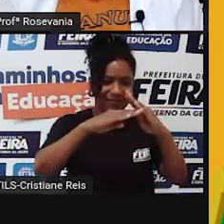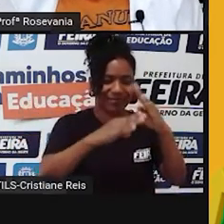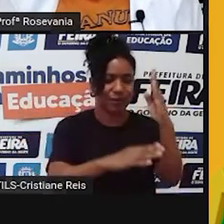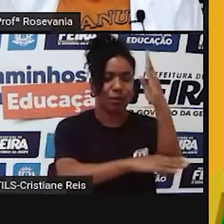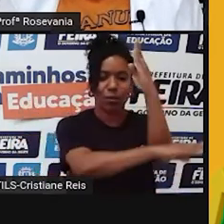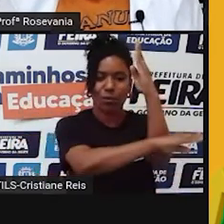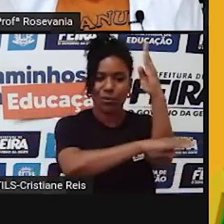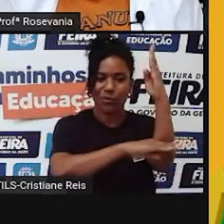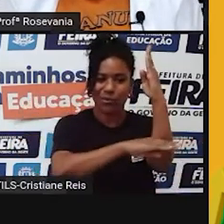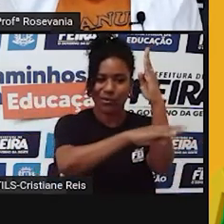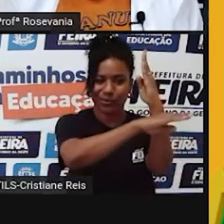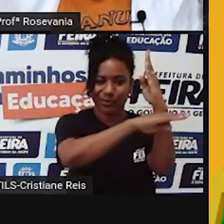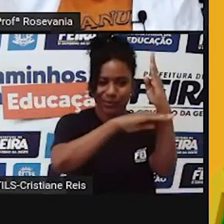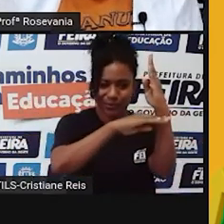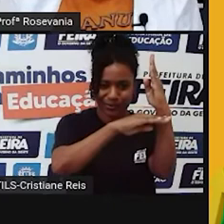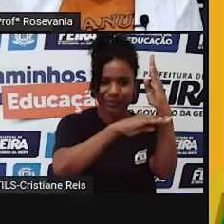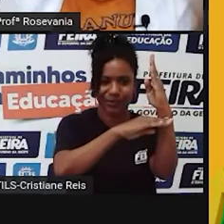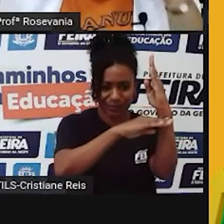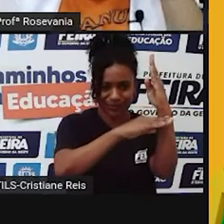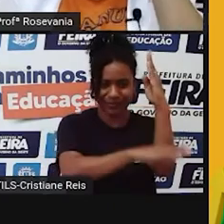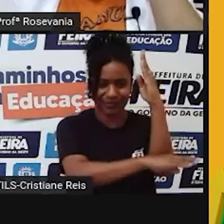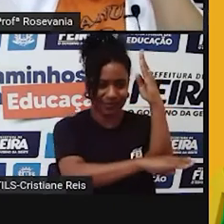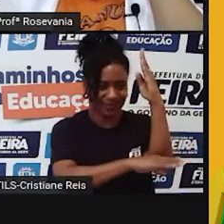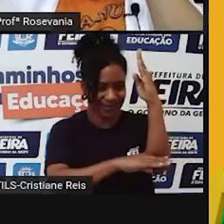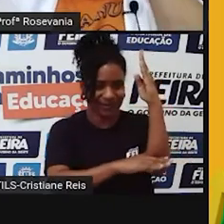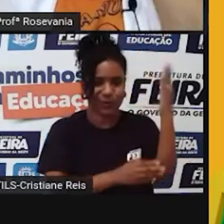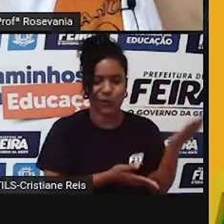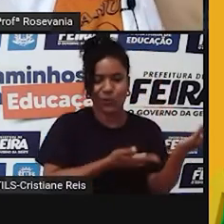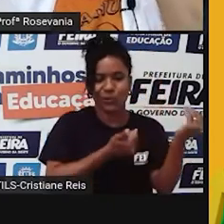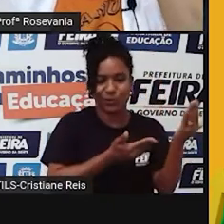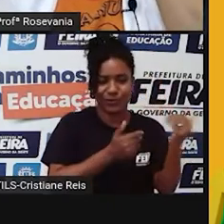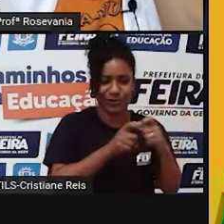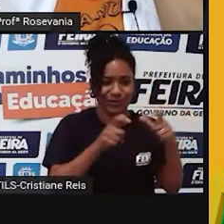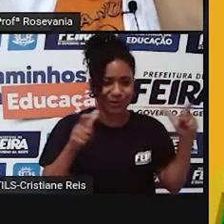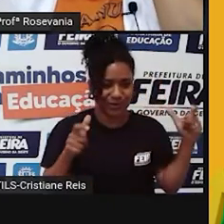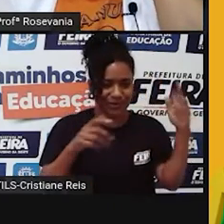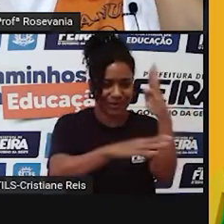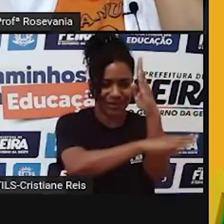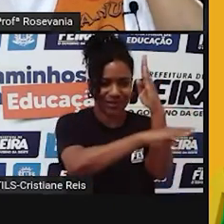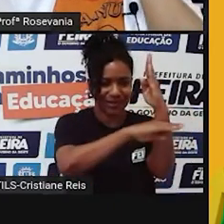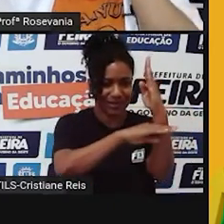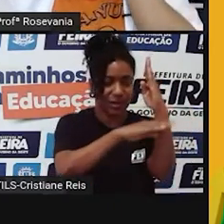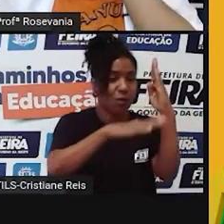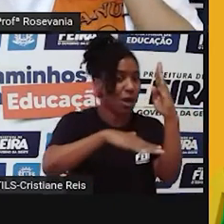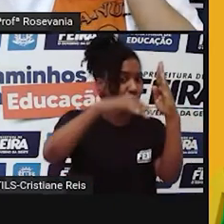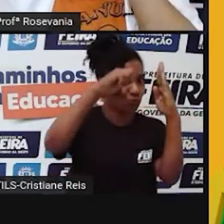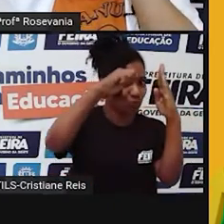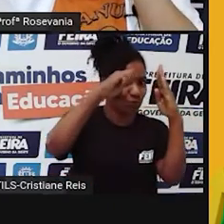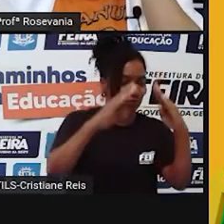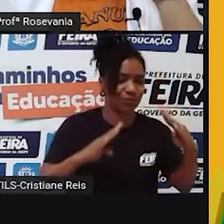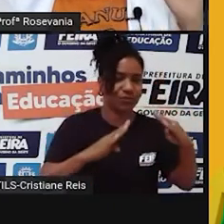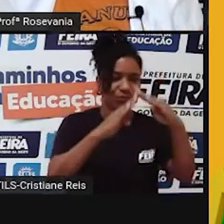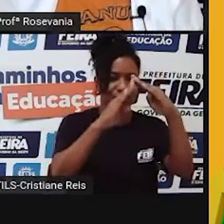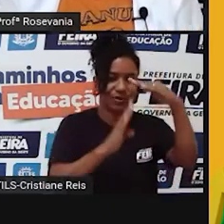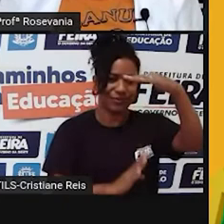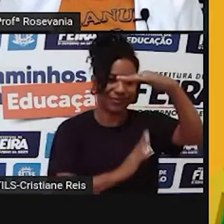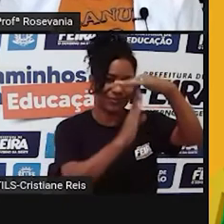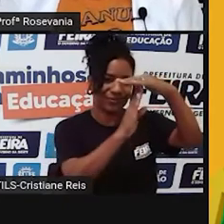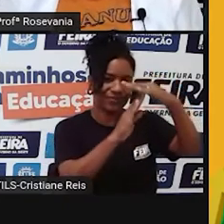adultos e os idosos. Aquela divisãozinha mesmo que a gente tem, né, da população. Então, percebam